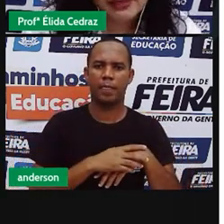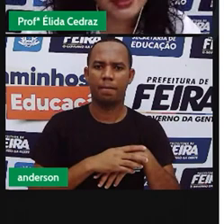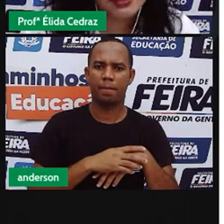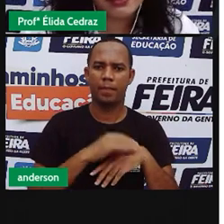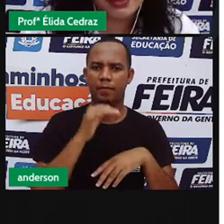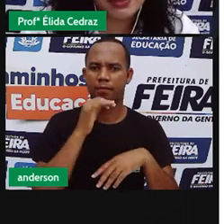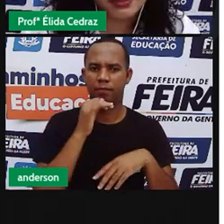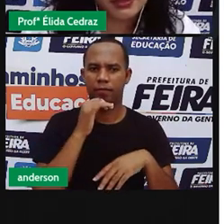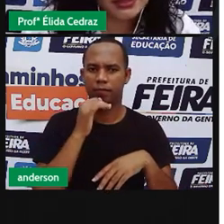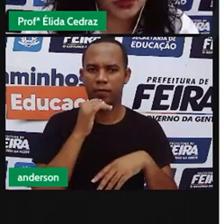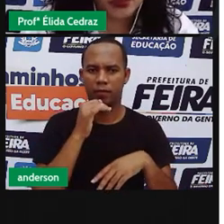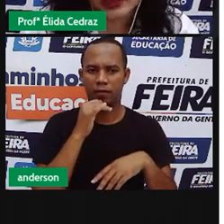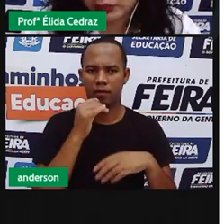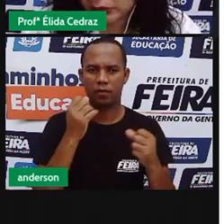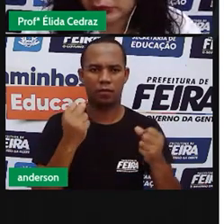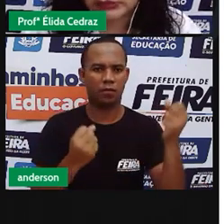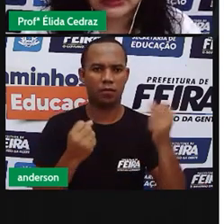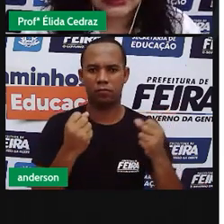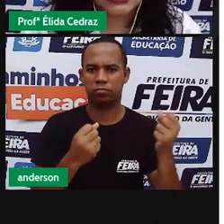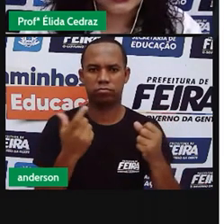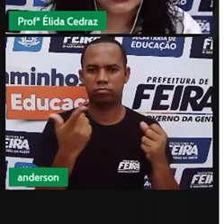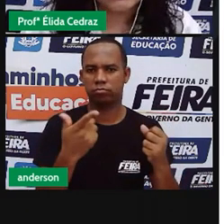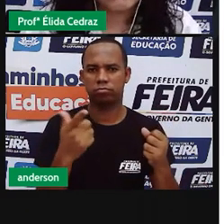não passa nessa rua, nessa rua.